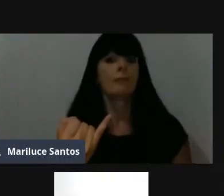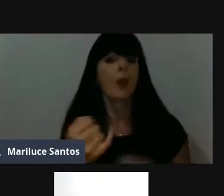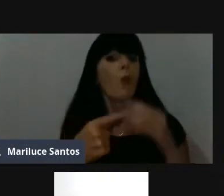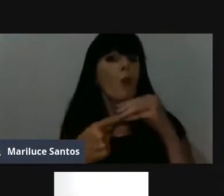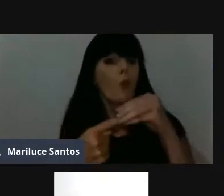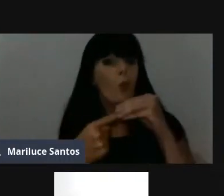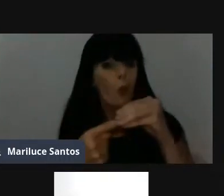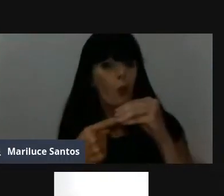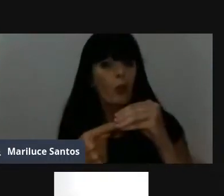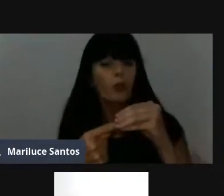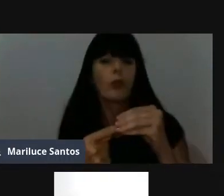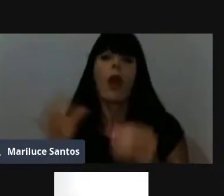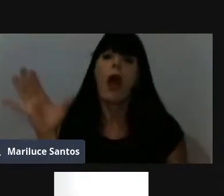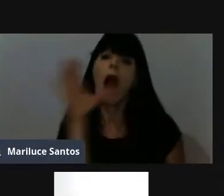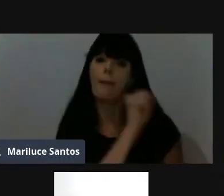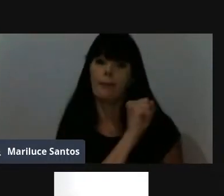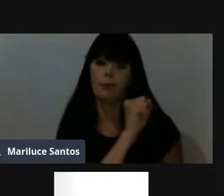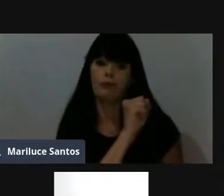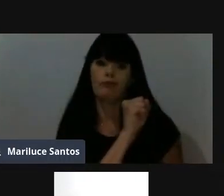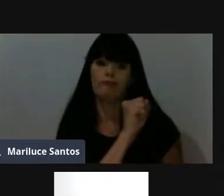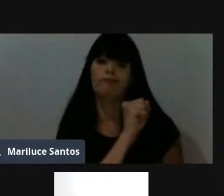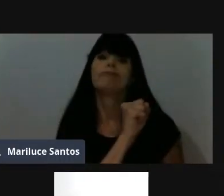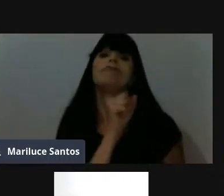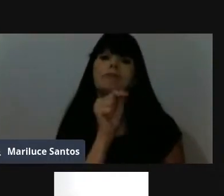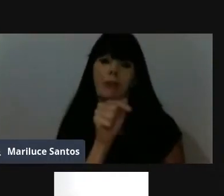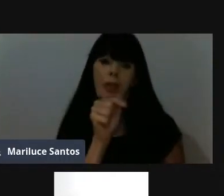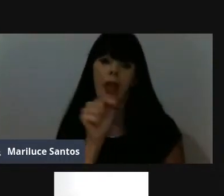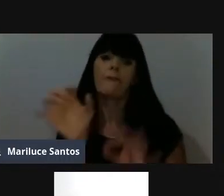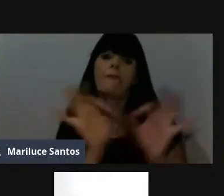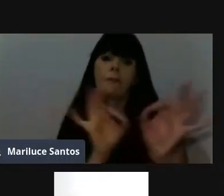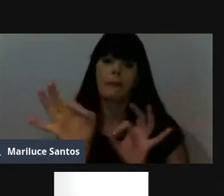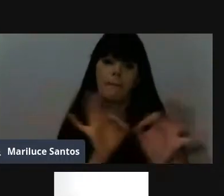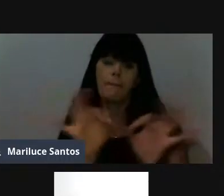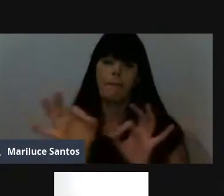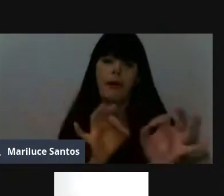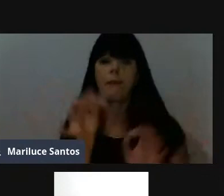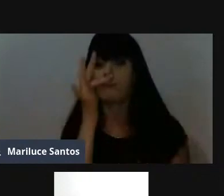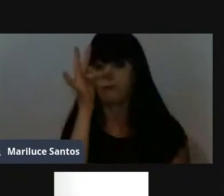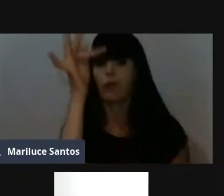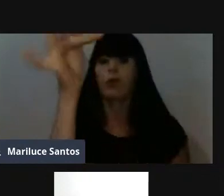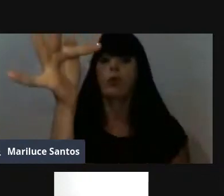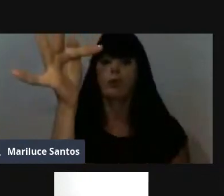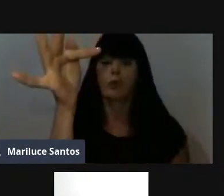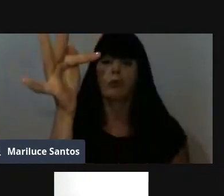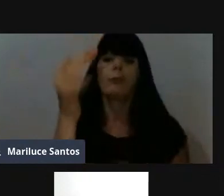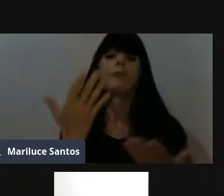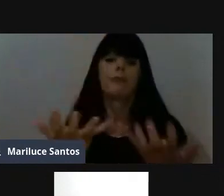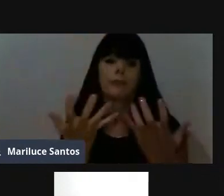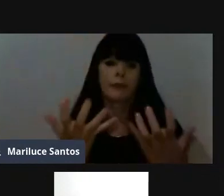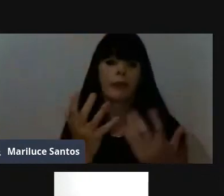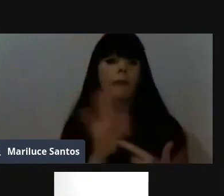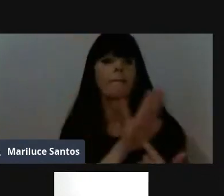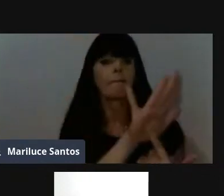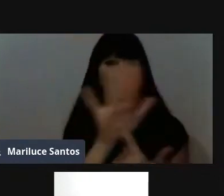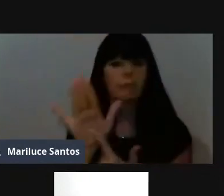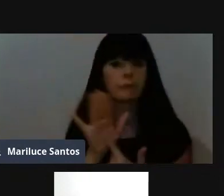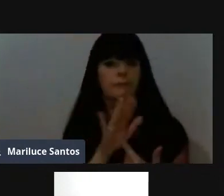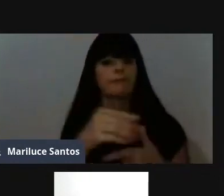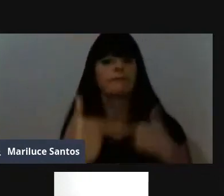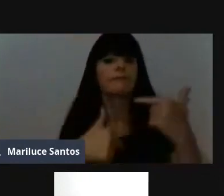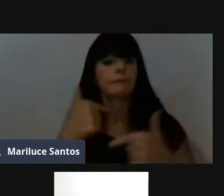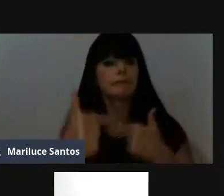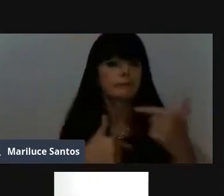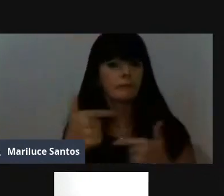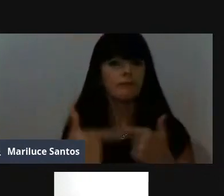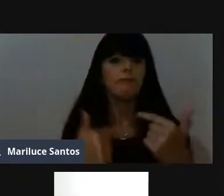passar muito rápido e é ela que vai preparar vocês para o futuro, seja nas apresentações do trabalho, nas provas elaboradas